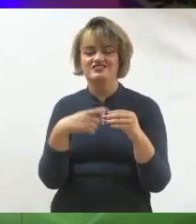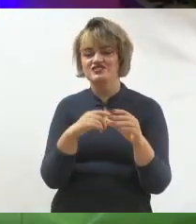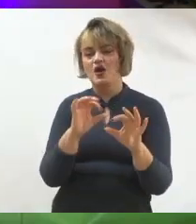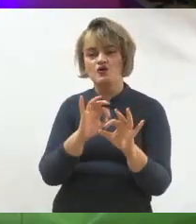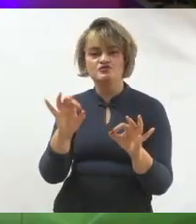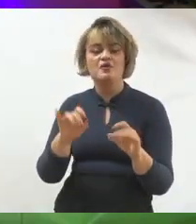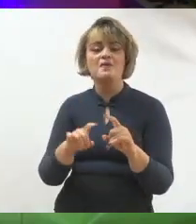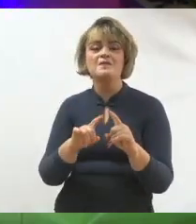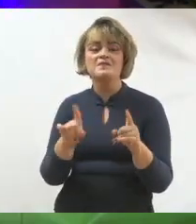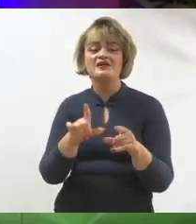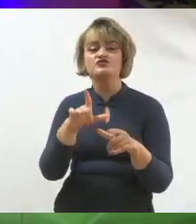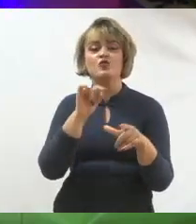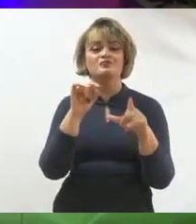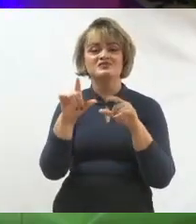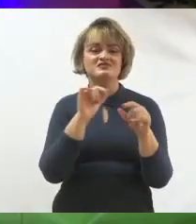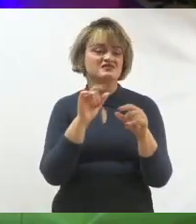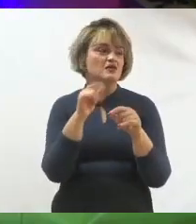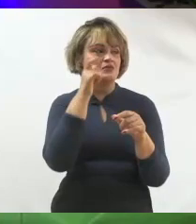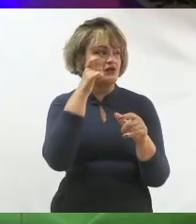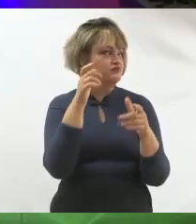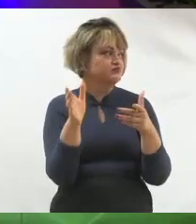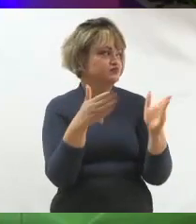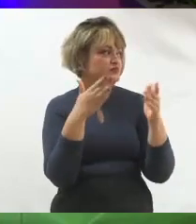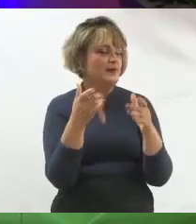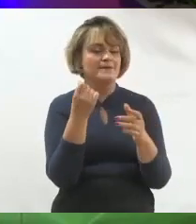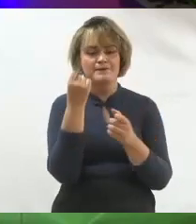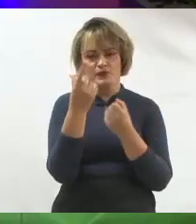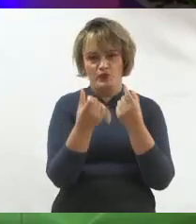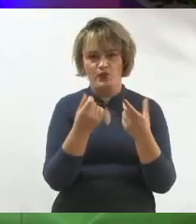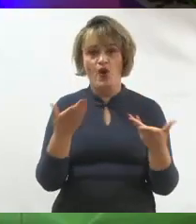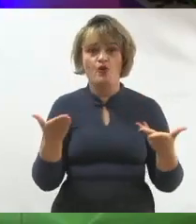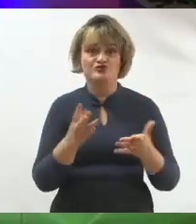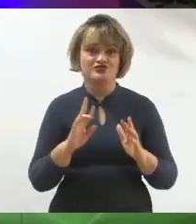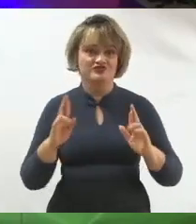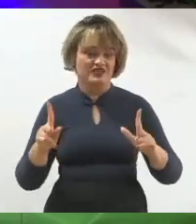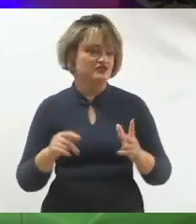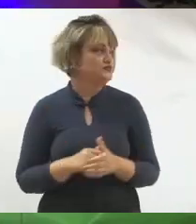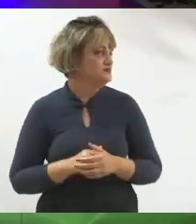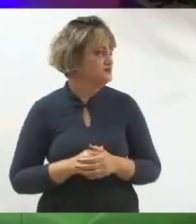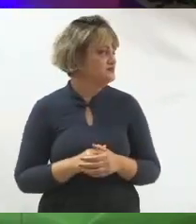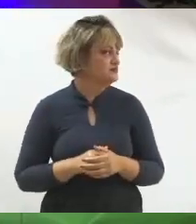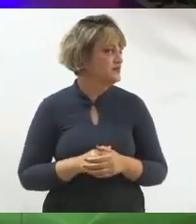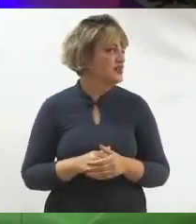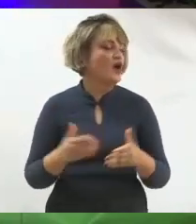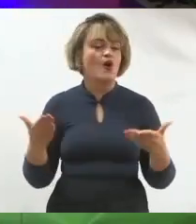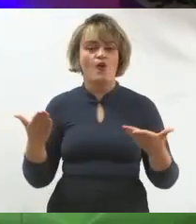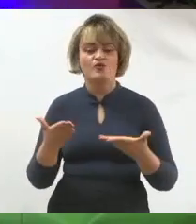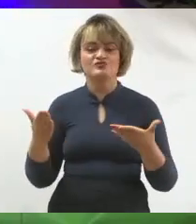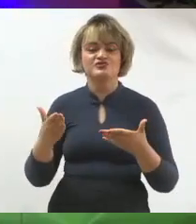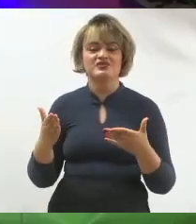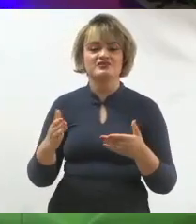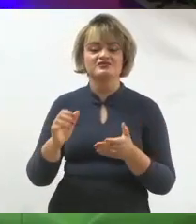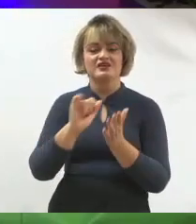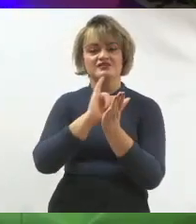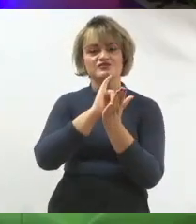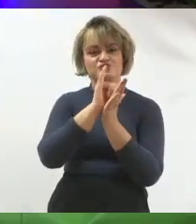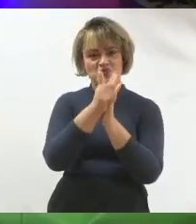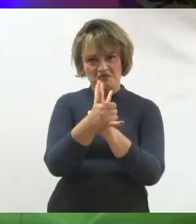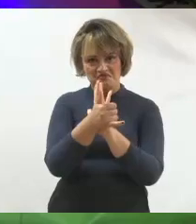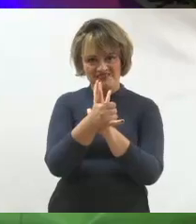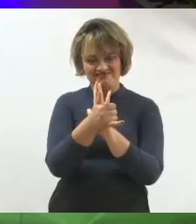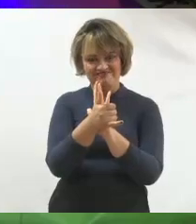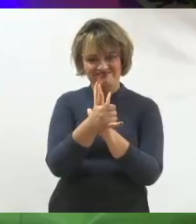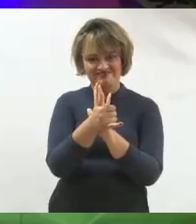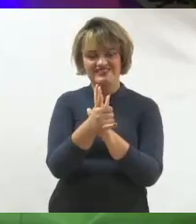a gente tinha pouca opção. Hoje, esse cenário mudou. Hoje, com o streaming ou o consumo sob